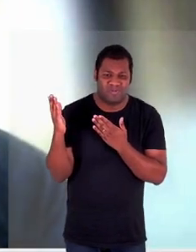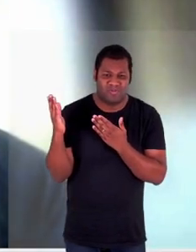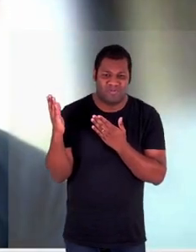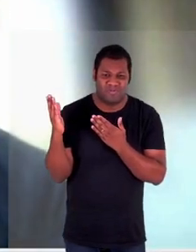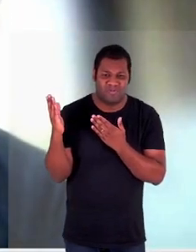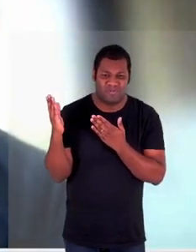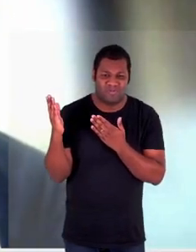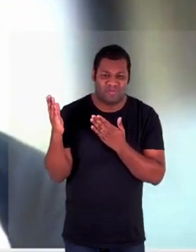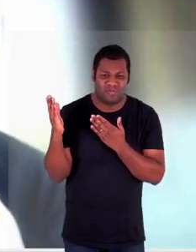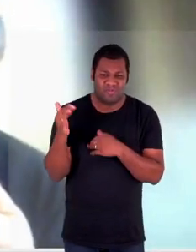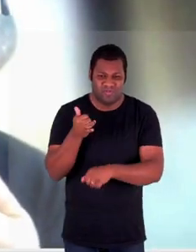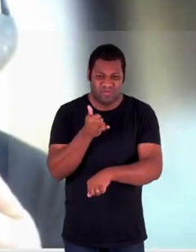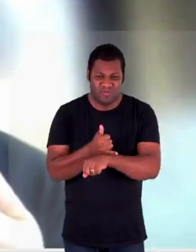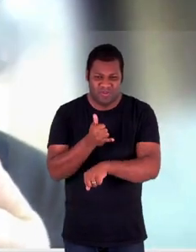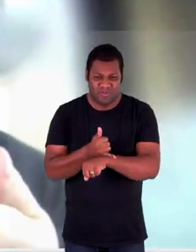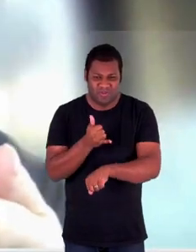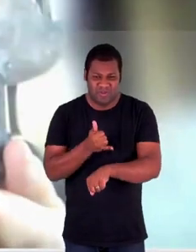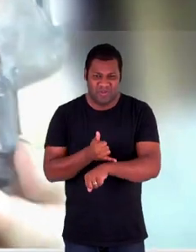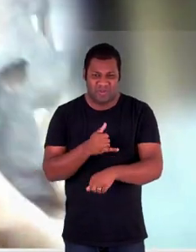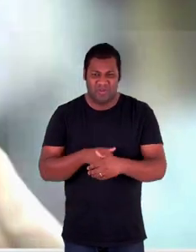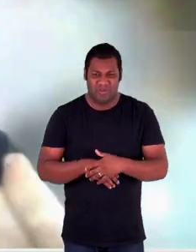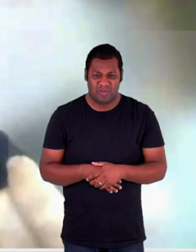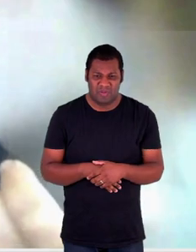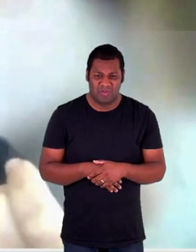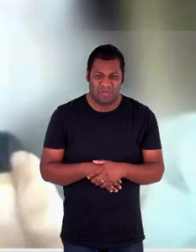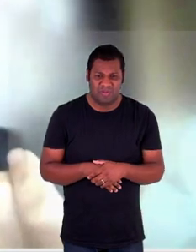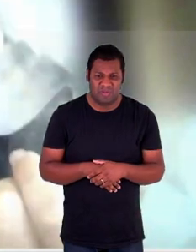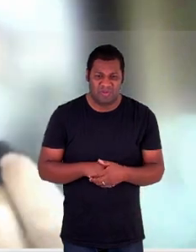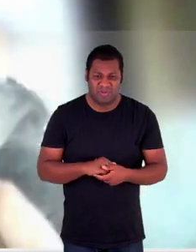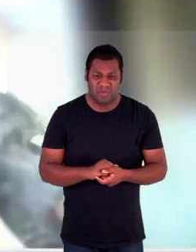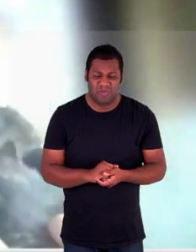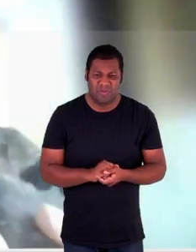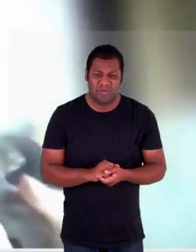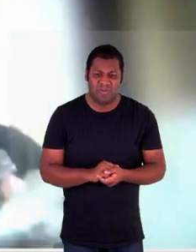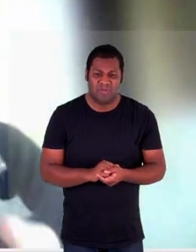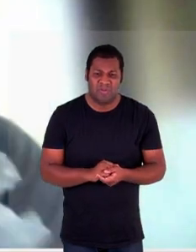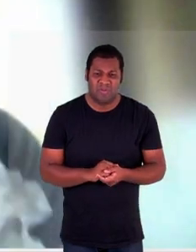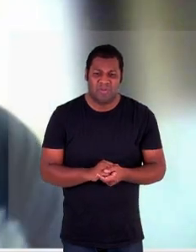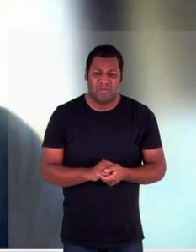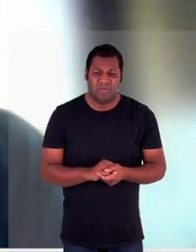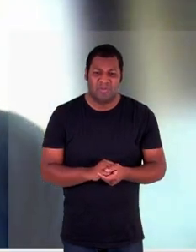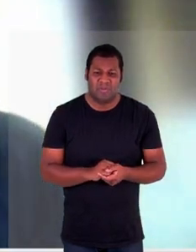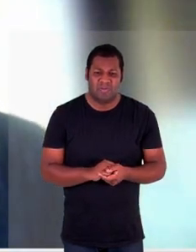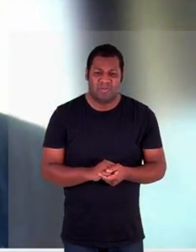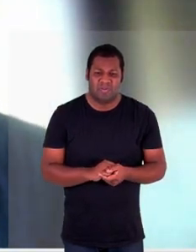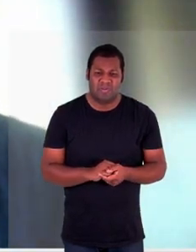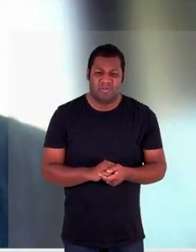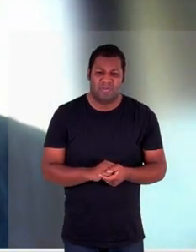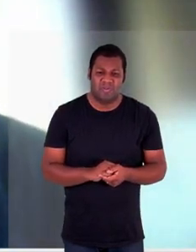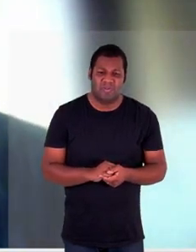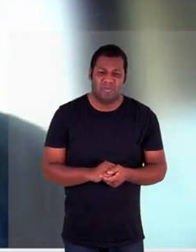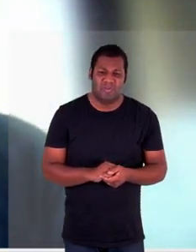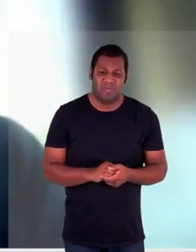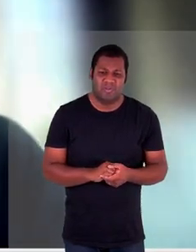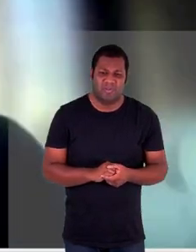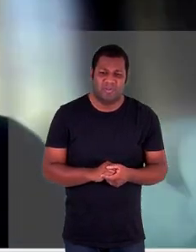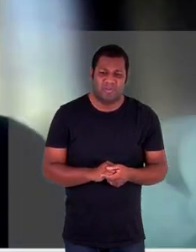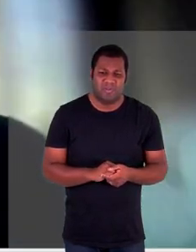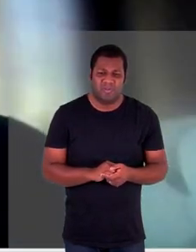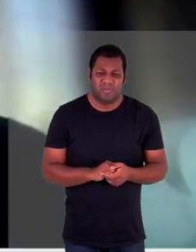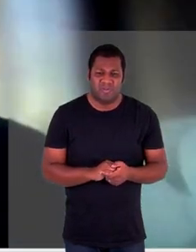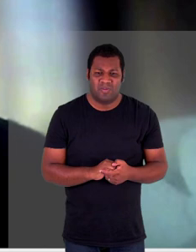regiões totalmente residenciais a maioria sem grande ocupação militar retirado por exemplo